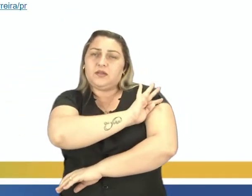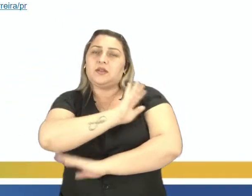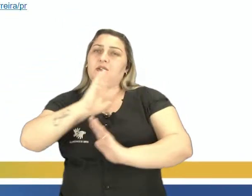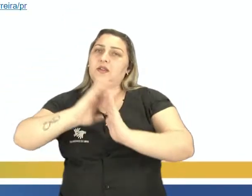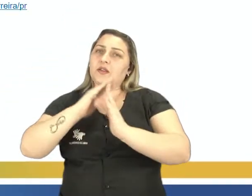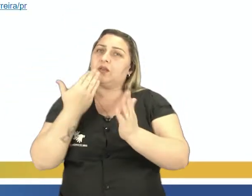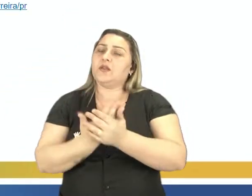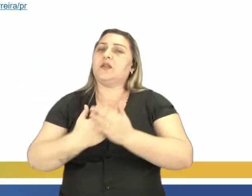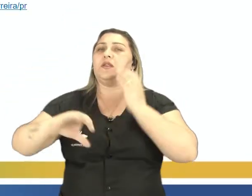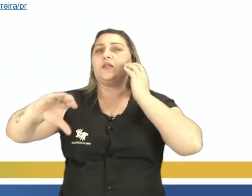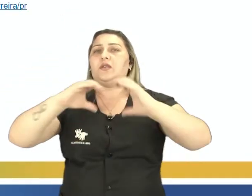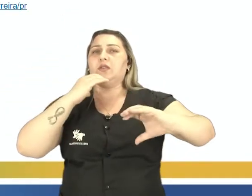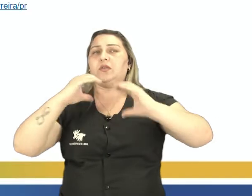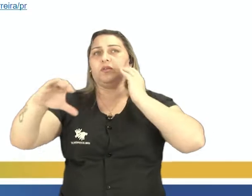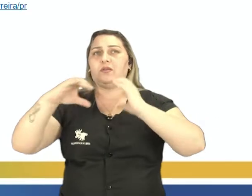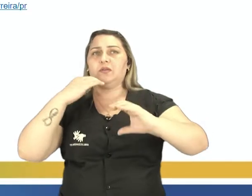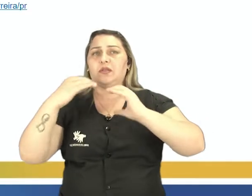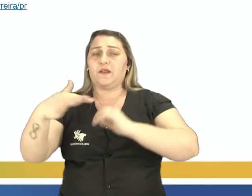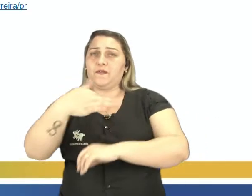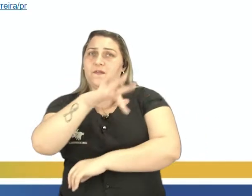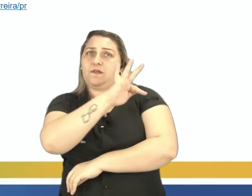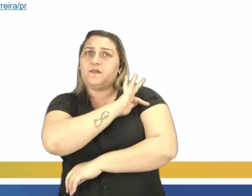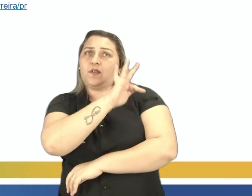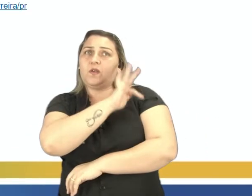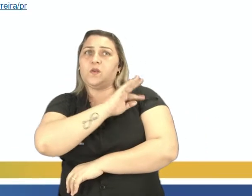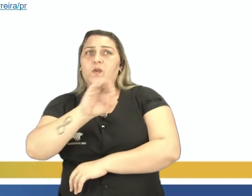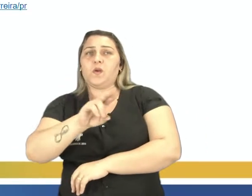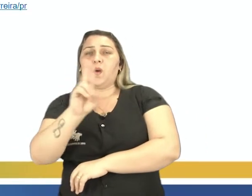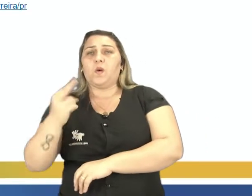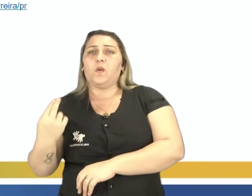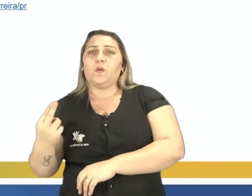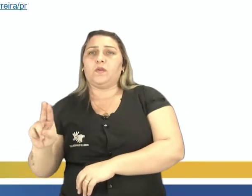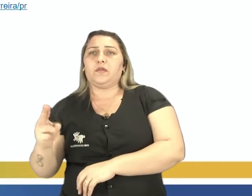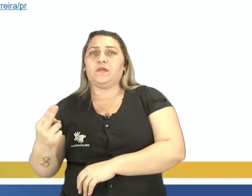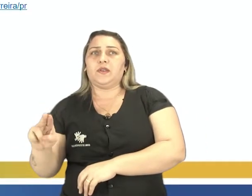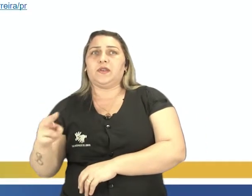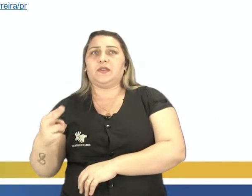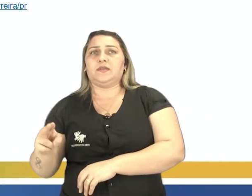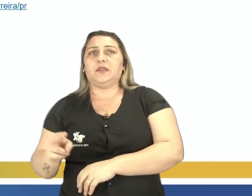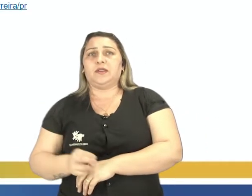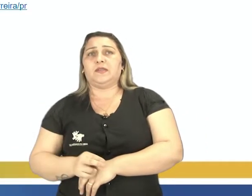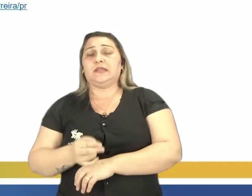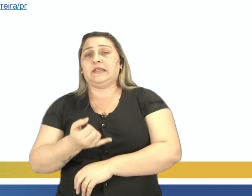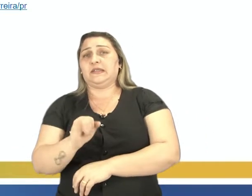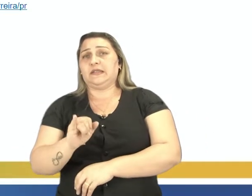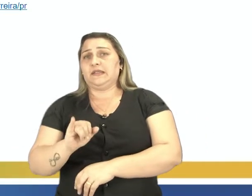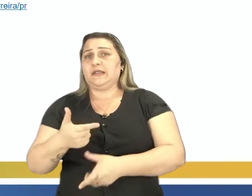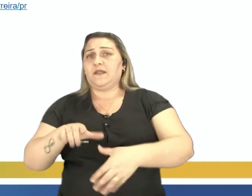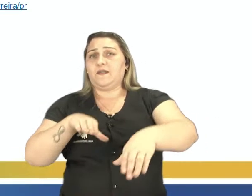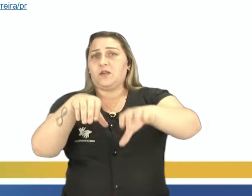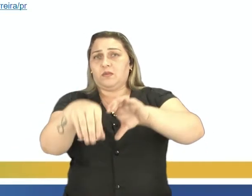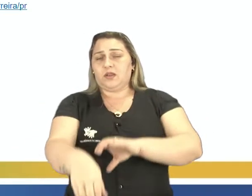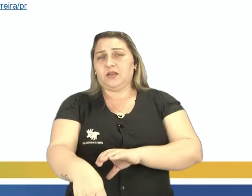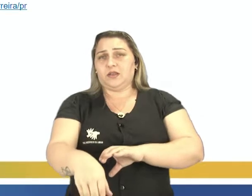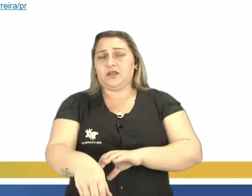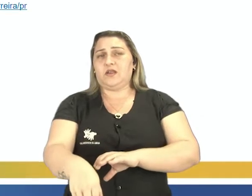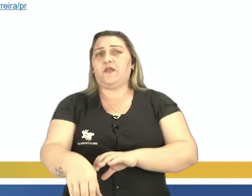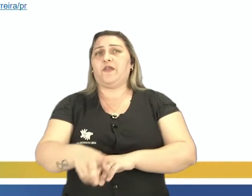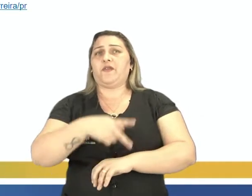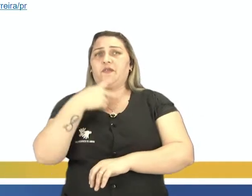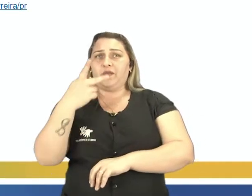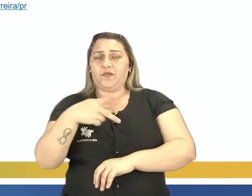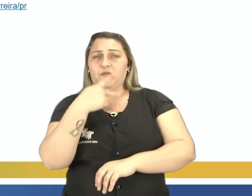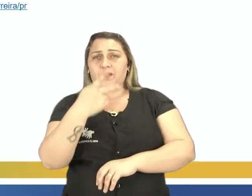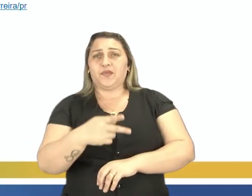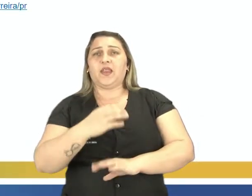escolas de música, conservatórios, faculdades ou universidades. Quando ele não tem formação alguma, costuma-se